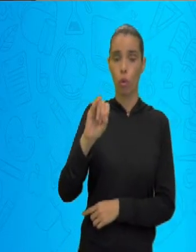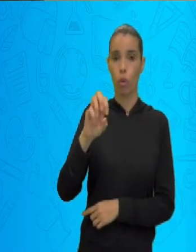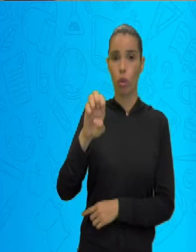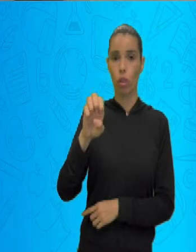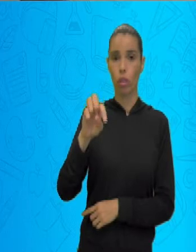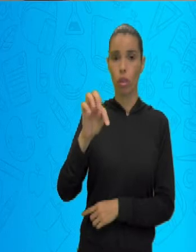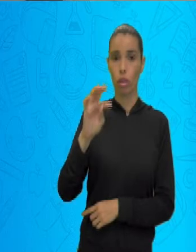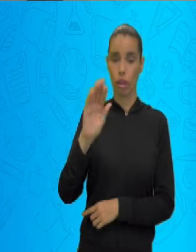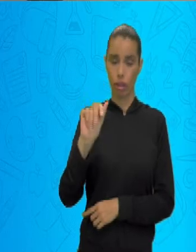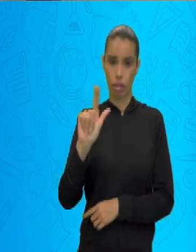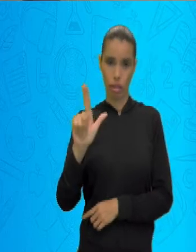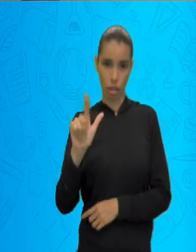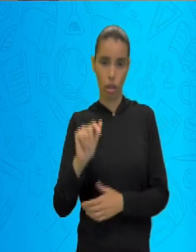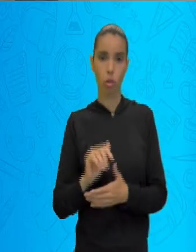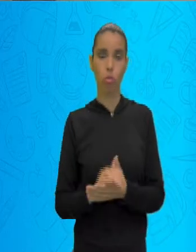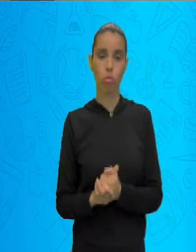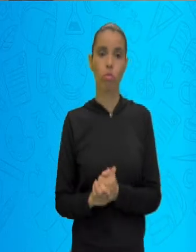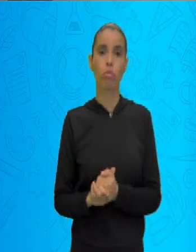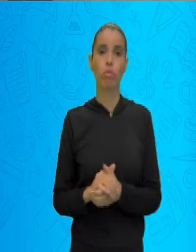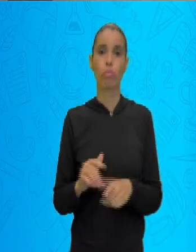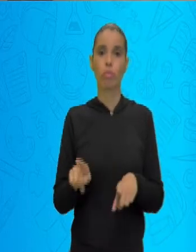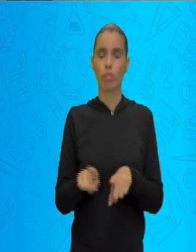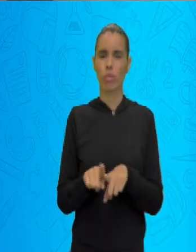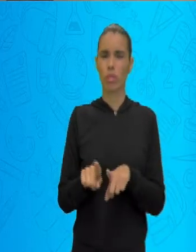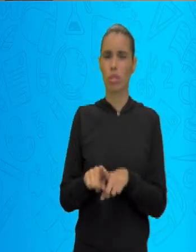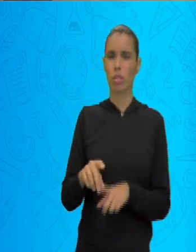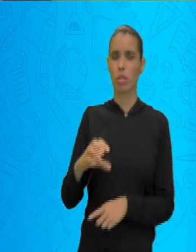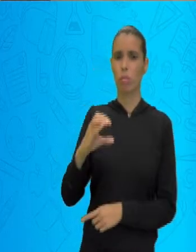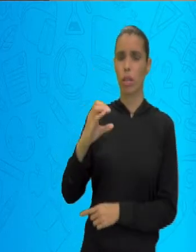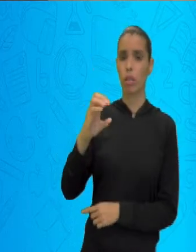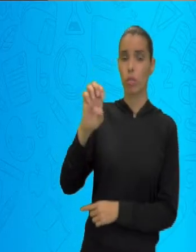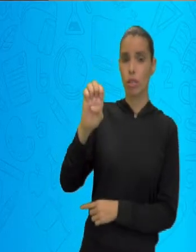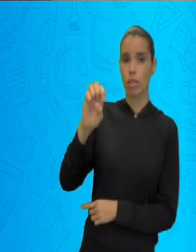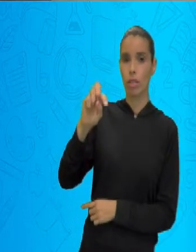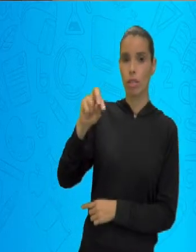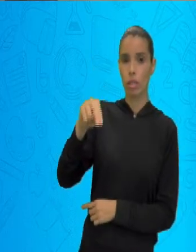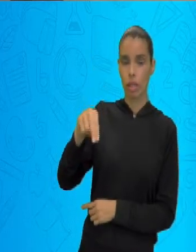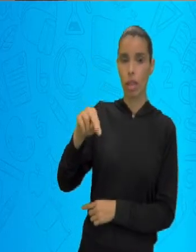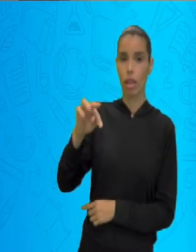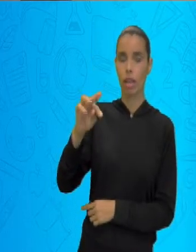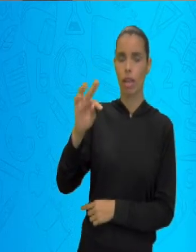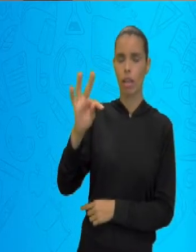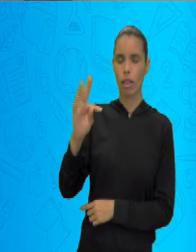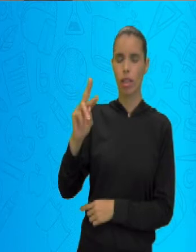setentrional é norte, oriental é leste,